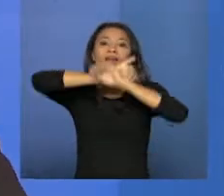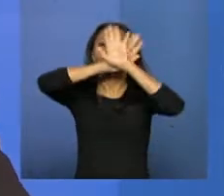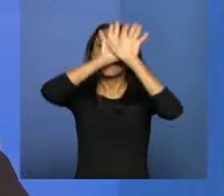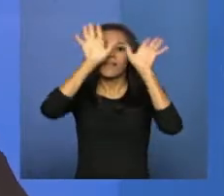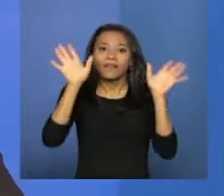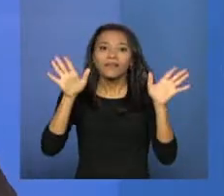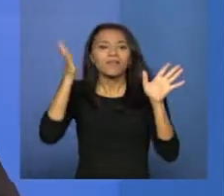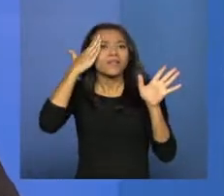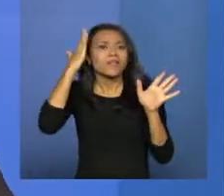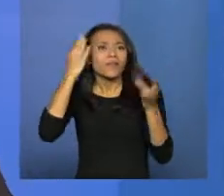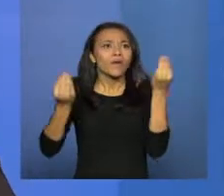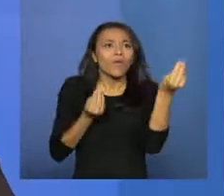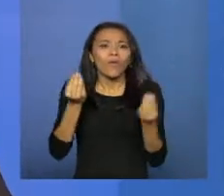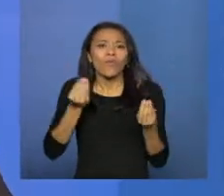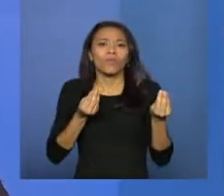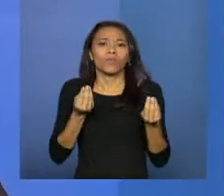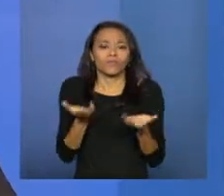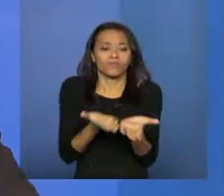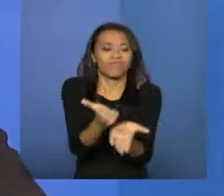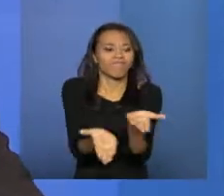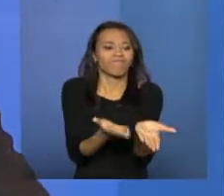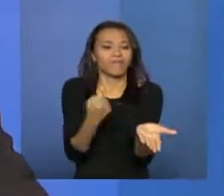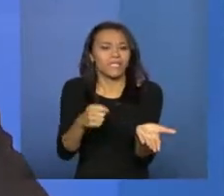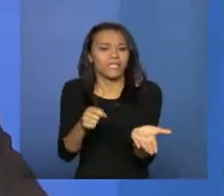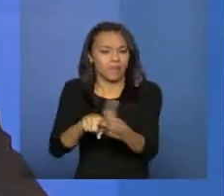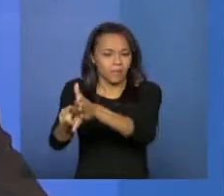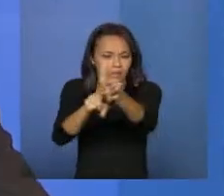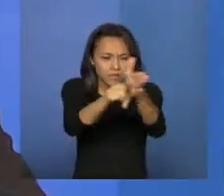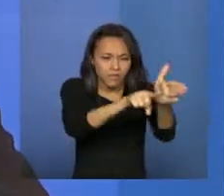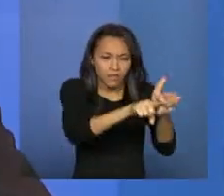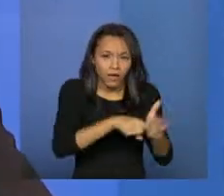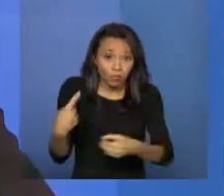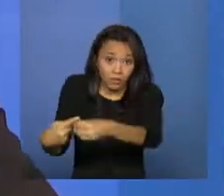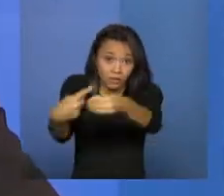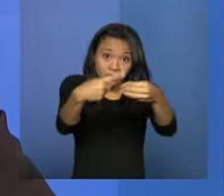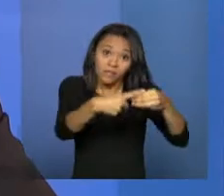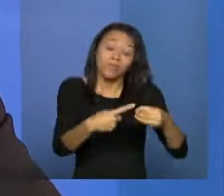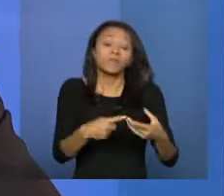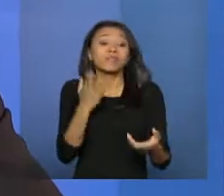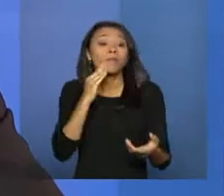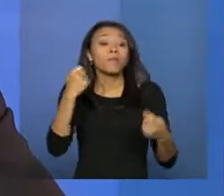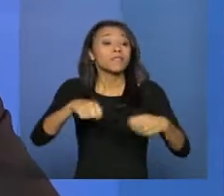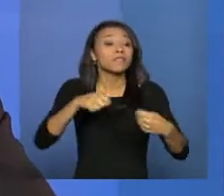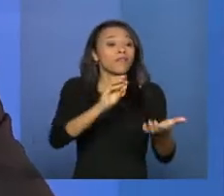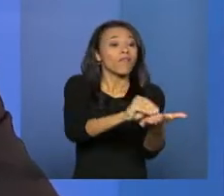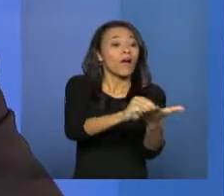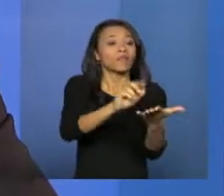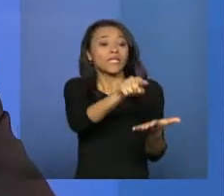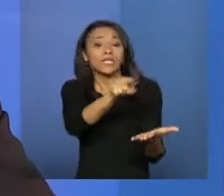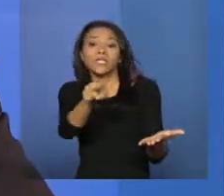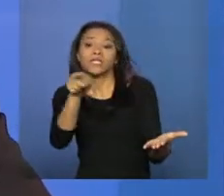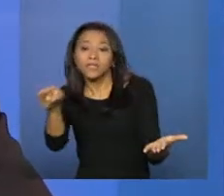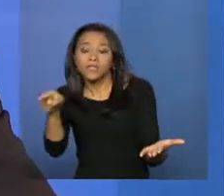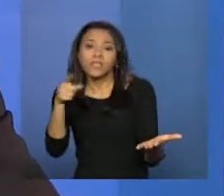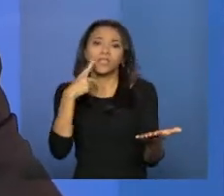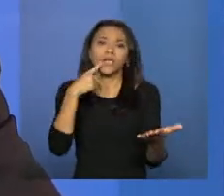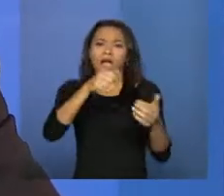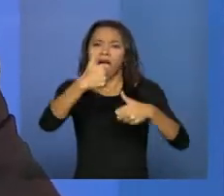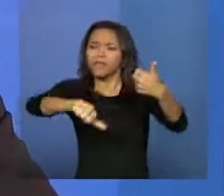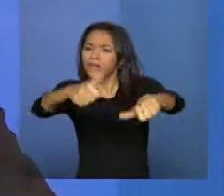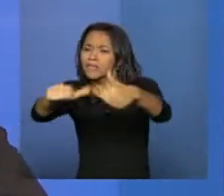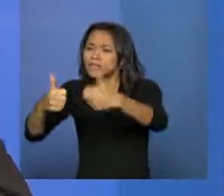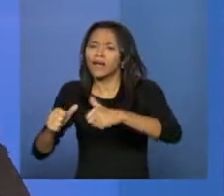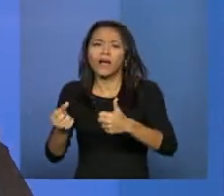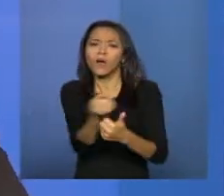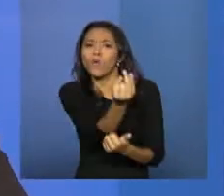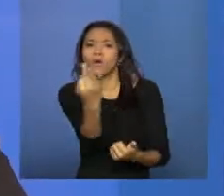estruturar o seu serviço. Portanto, tem que ter um diagnóstico, tem que ter um planejamento, tem que olhar se a lei municipal está atualizada. É importante que